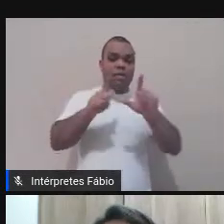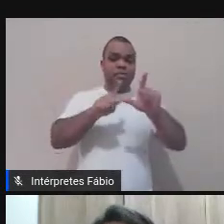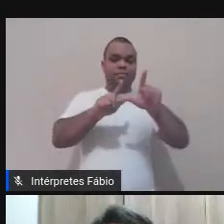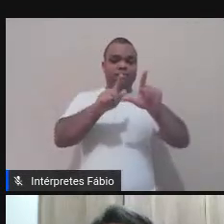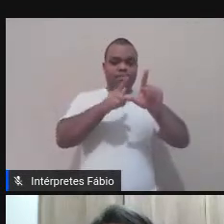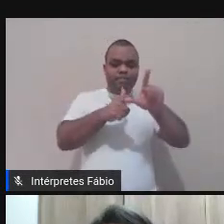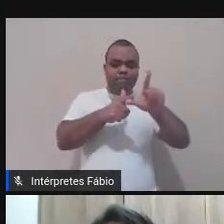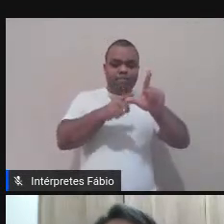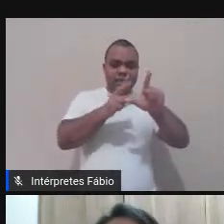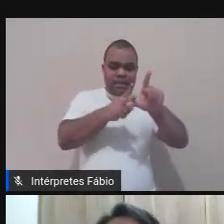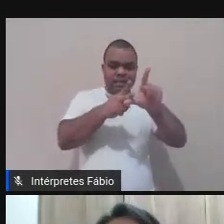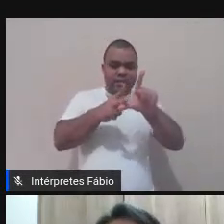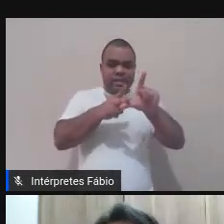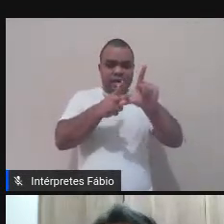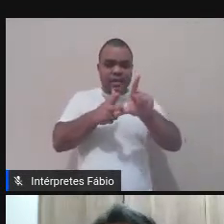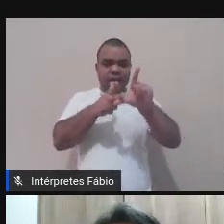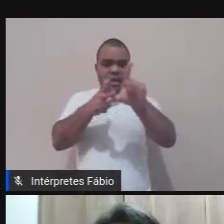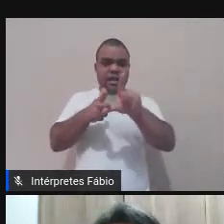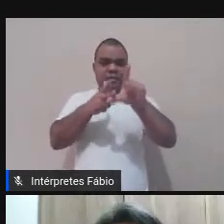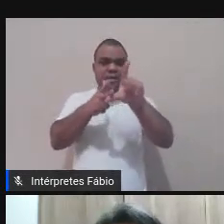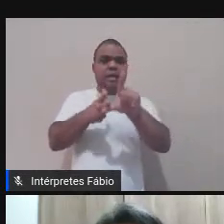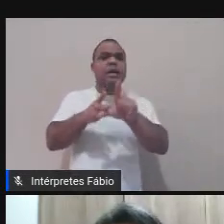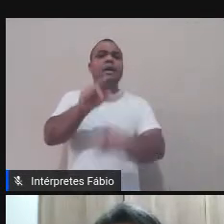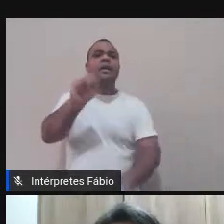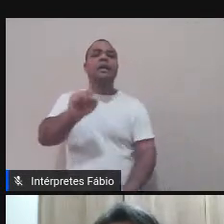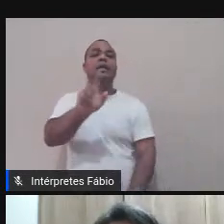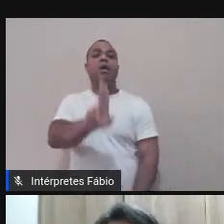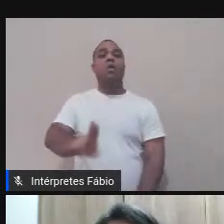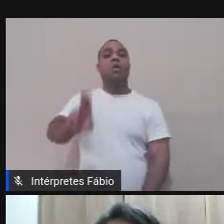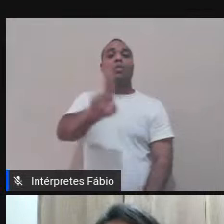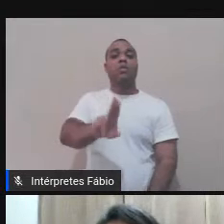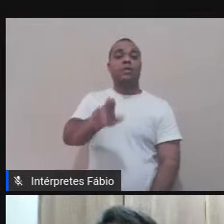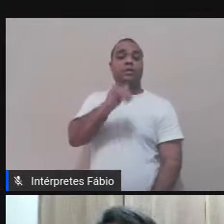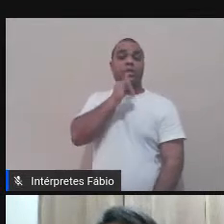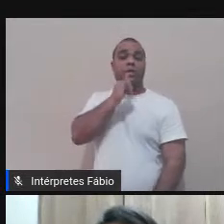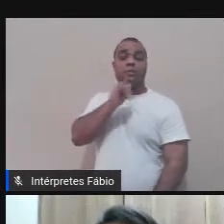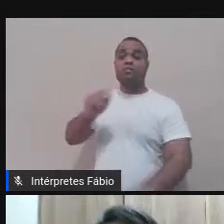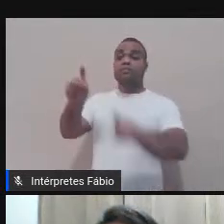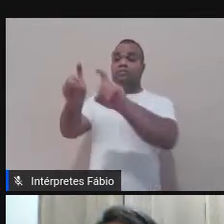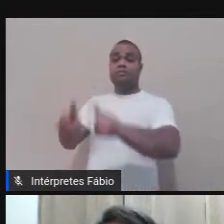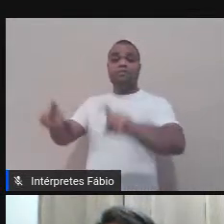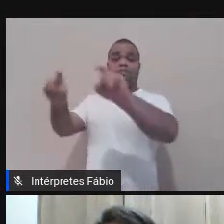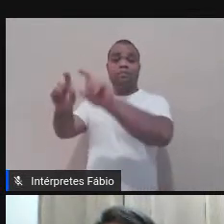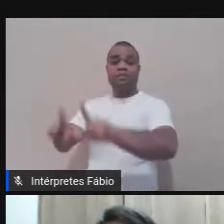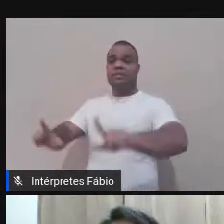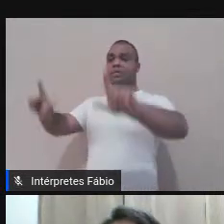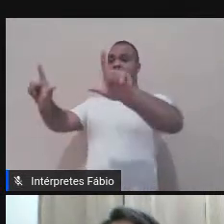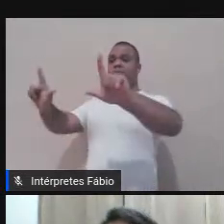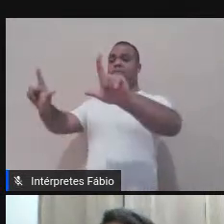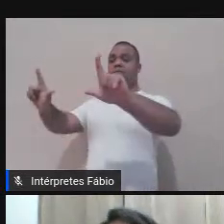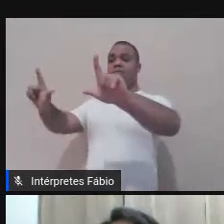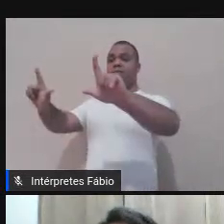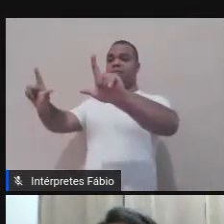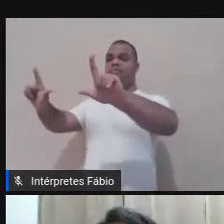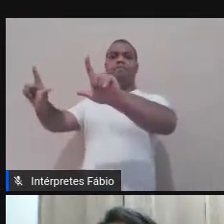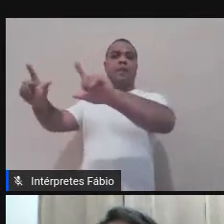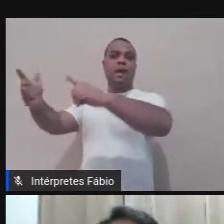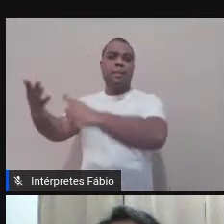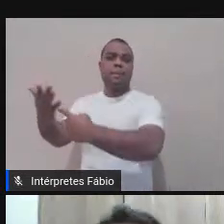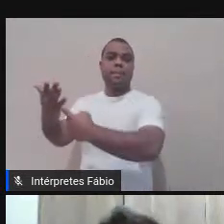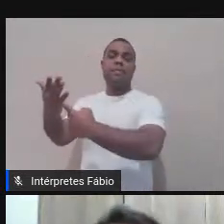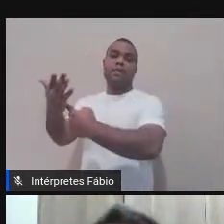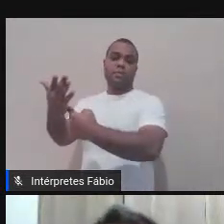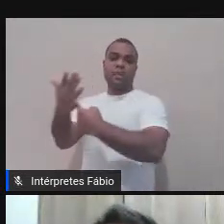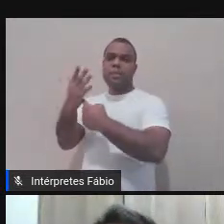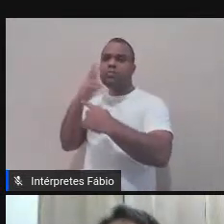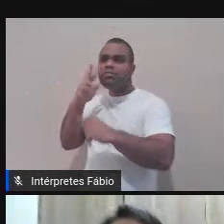pela tela do computador com uso de fones, como eu estou aqui agora, e para quem está assistindo na tela do celular no mesmo ambiente que seus